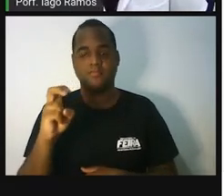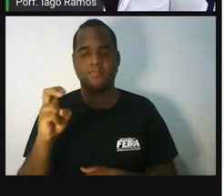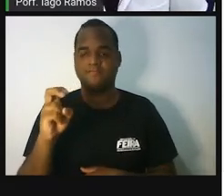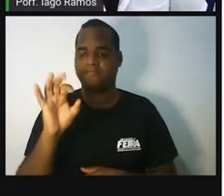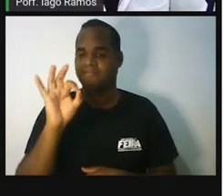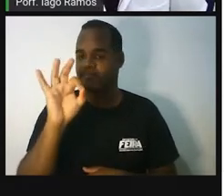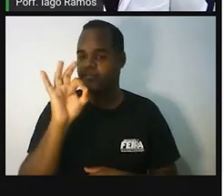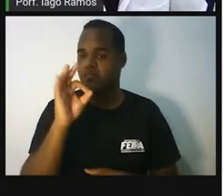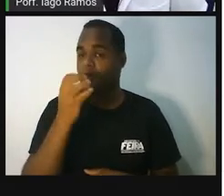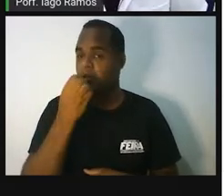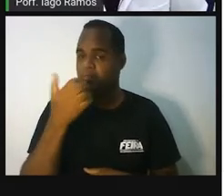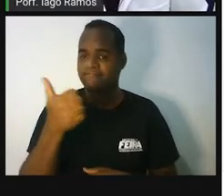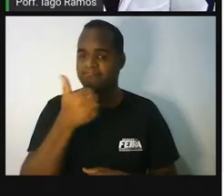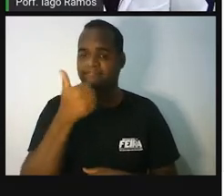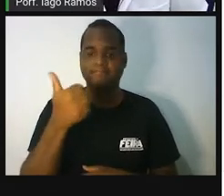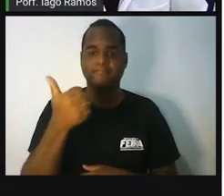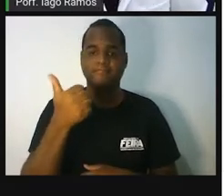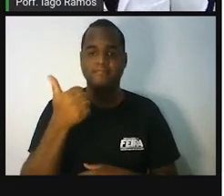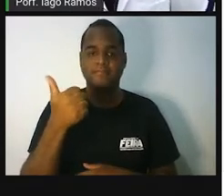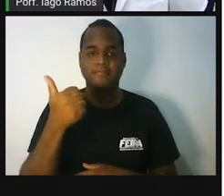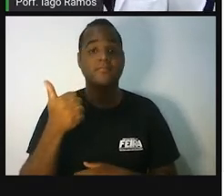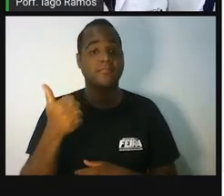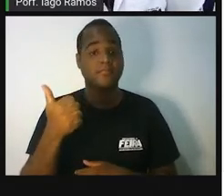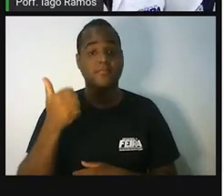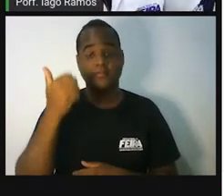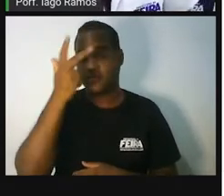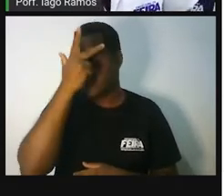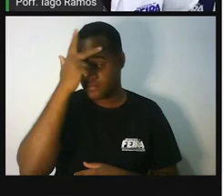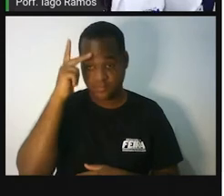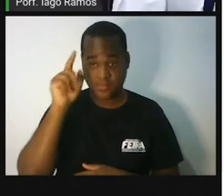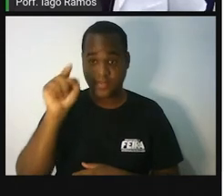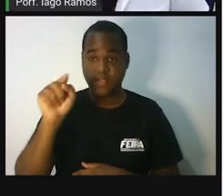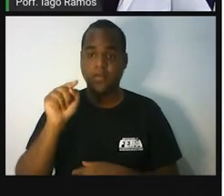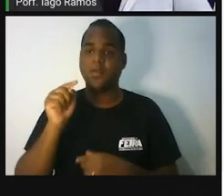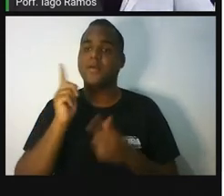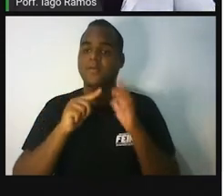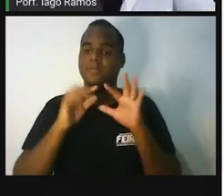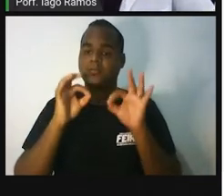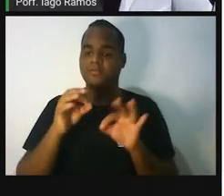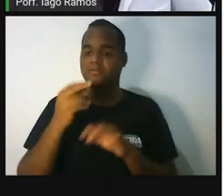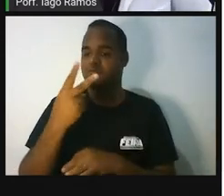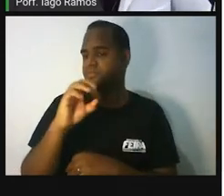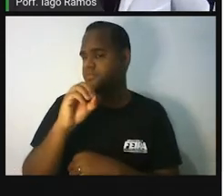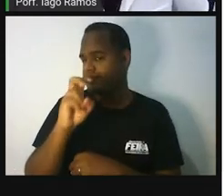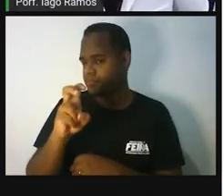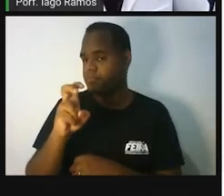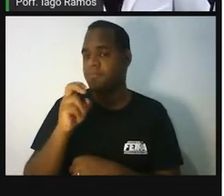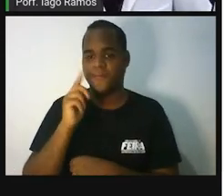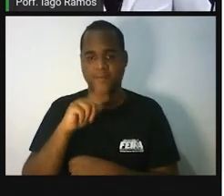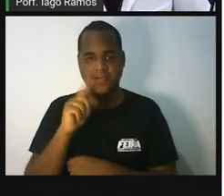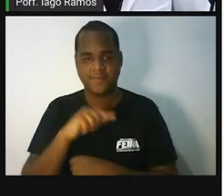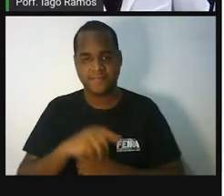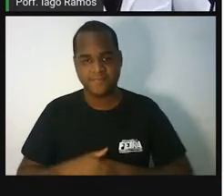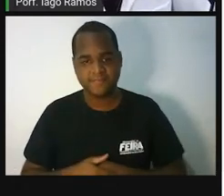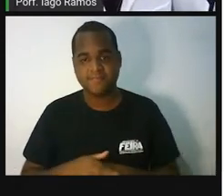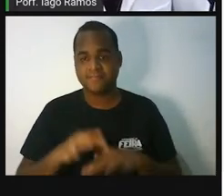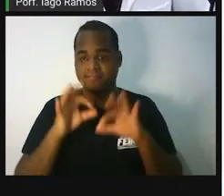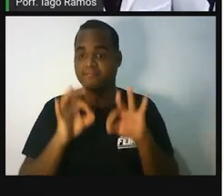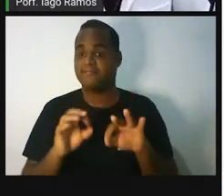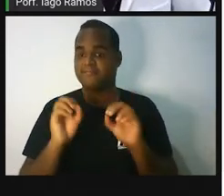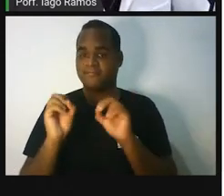Passa. Beleza. A pessoa fez ali e dá 205, certo?